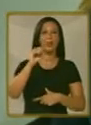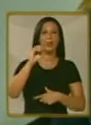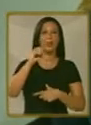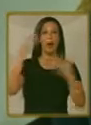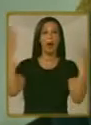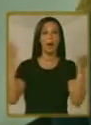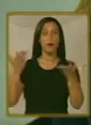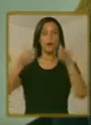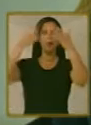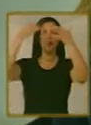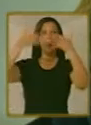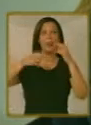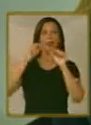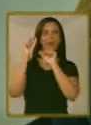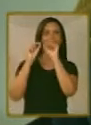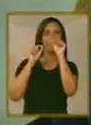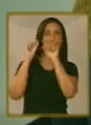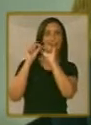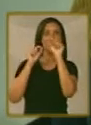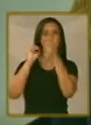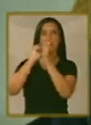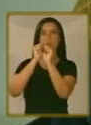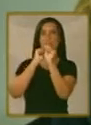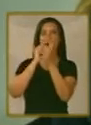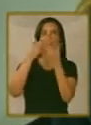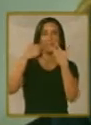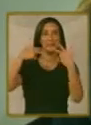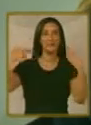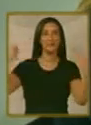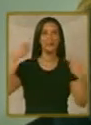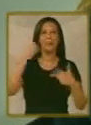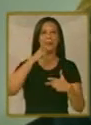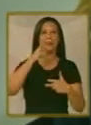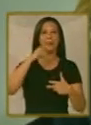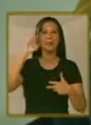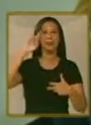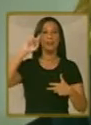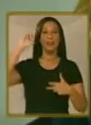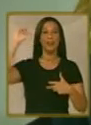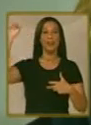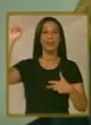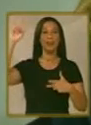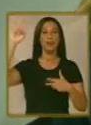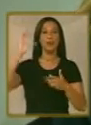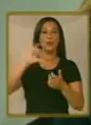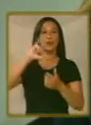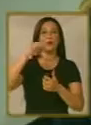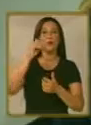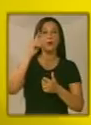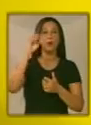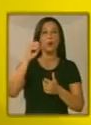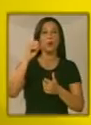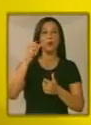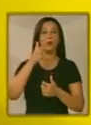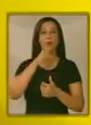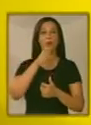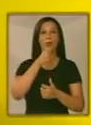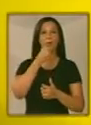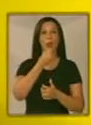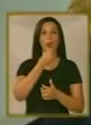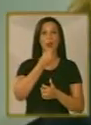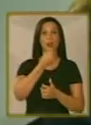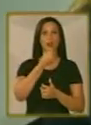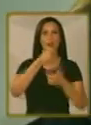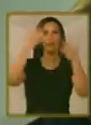dar todos os detalhes sobre os eventos esportivos é a gerente de voluntários dos Jogos, a jornalista Paula Hernandes.